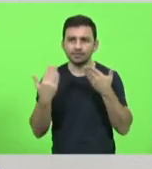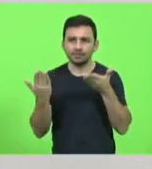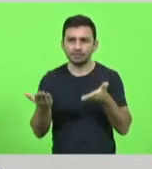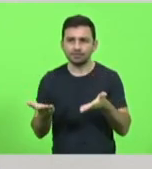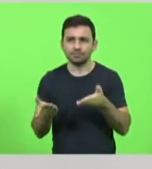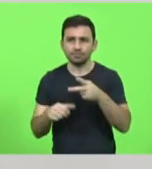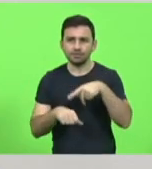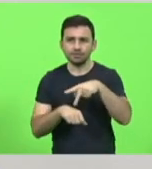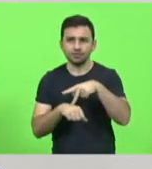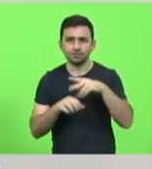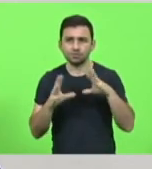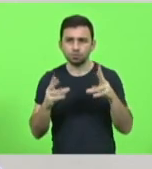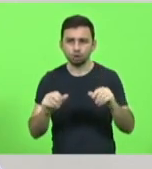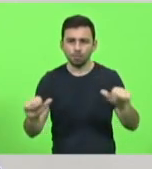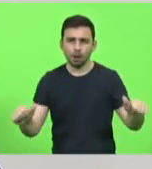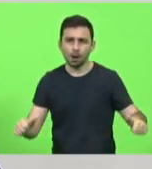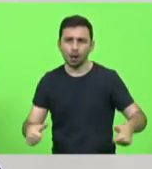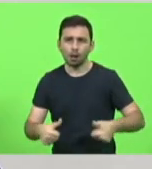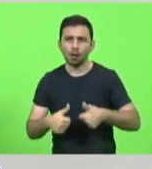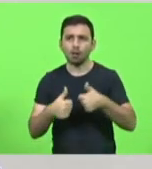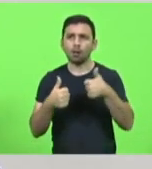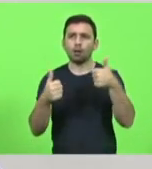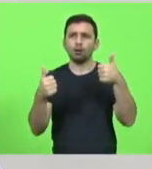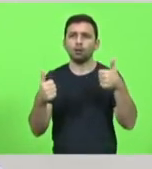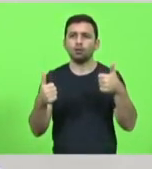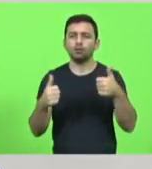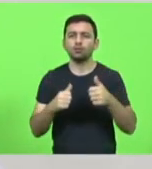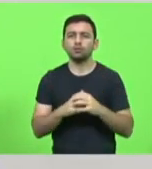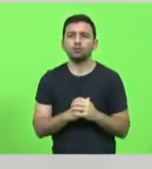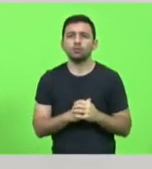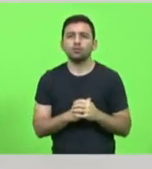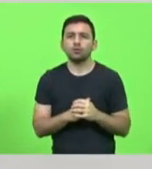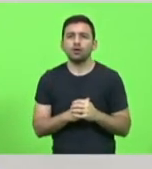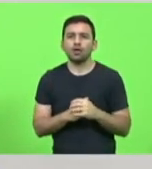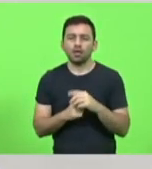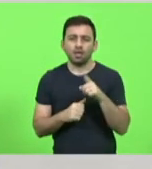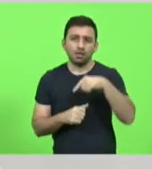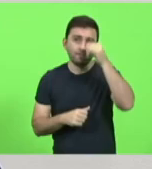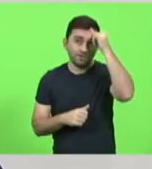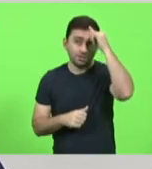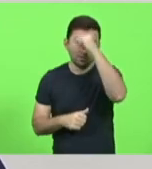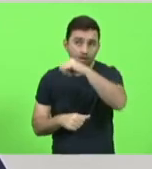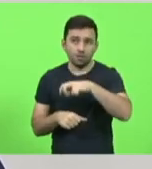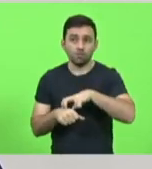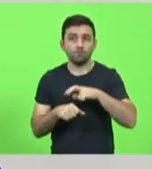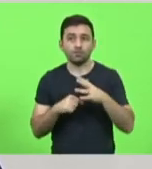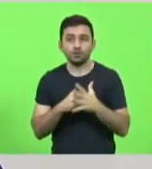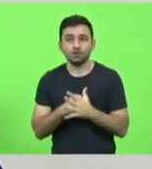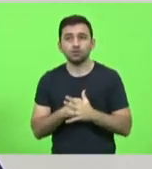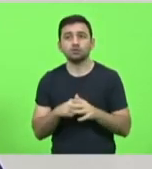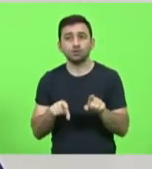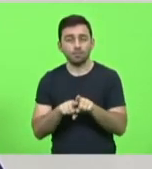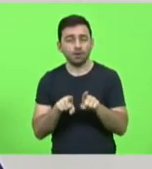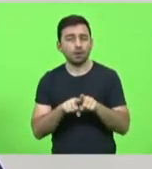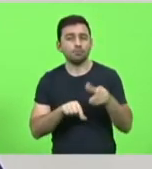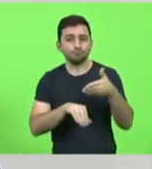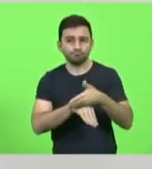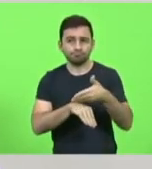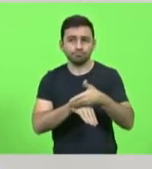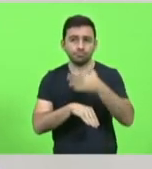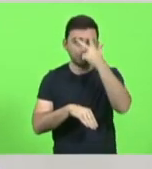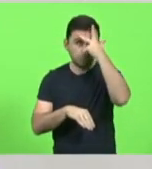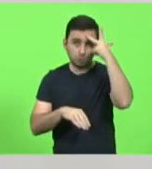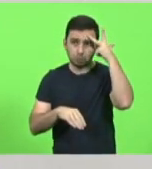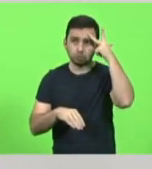a recuperação no que diz respeito tanto ao combate ao próprio Covid e a participação agora das pessoas